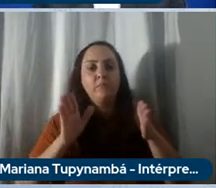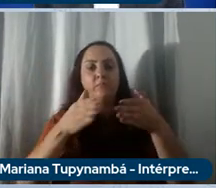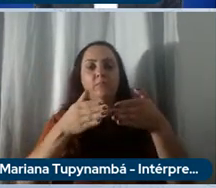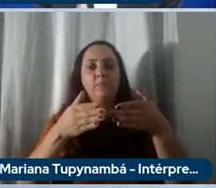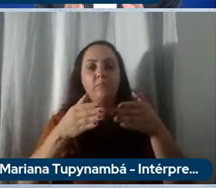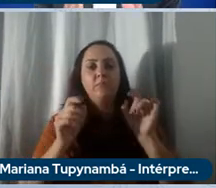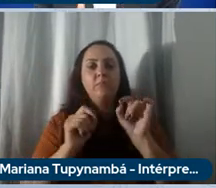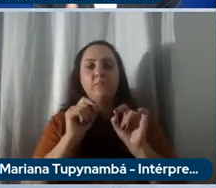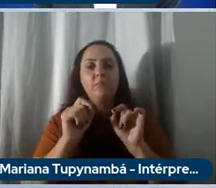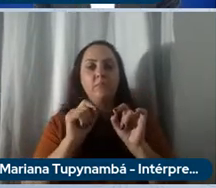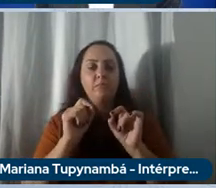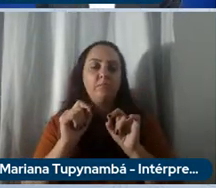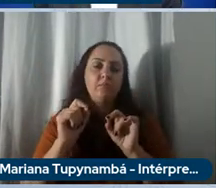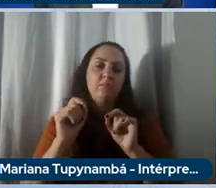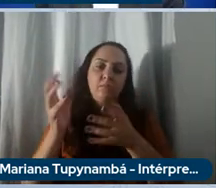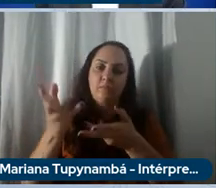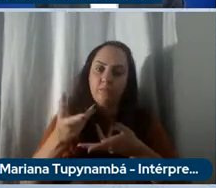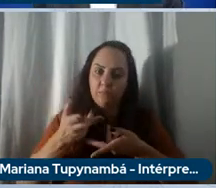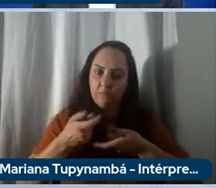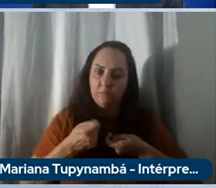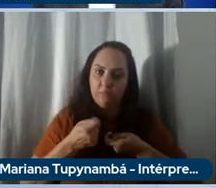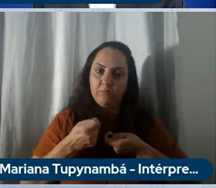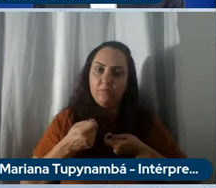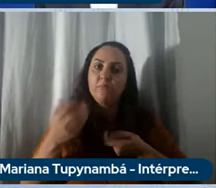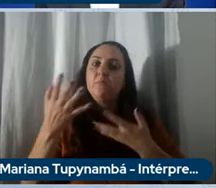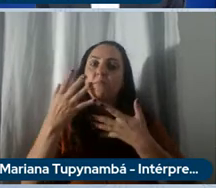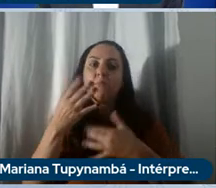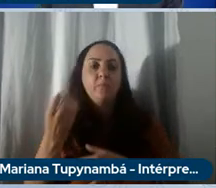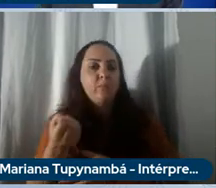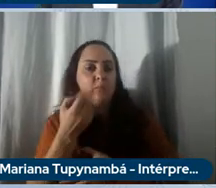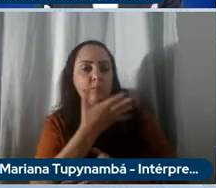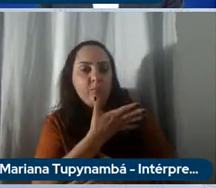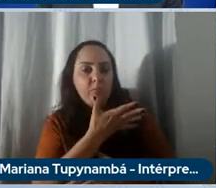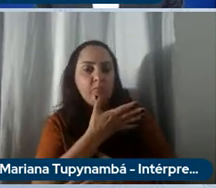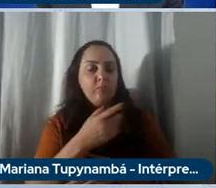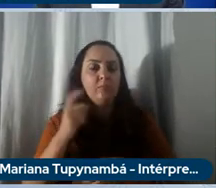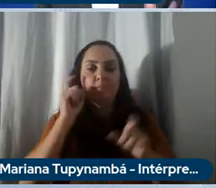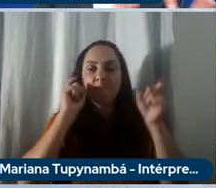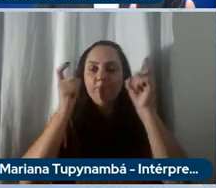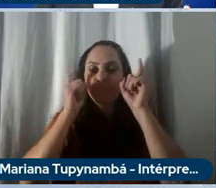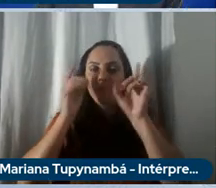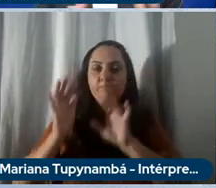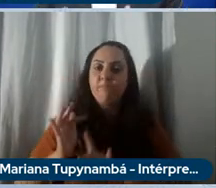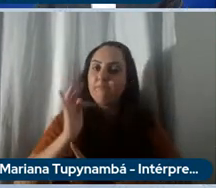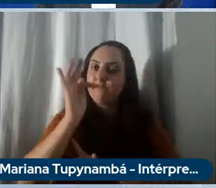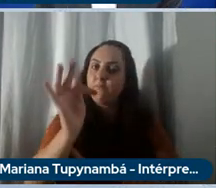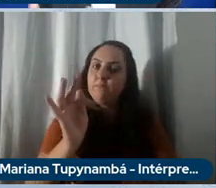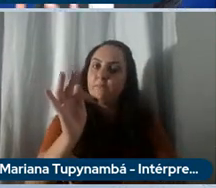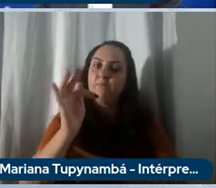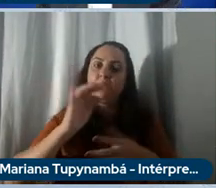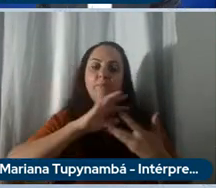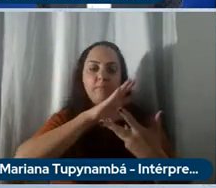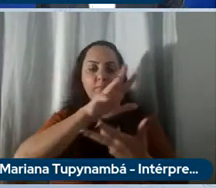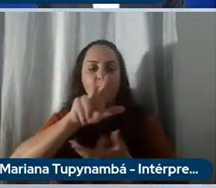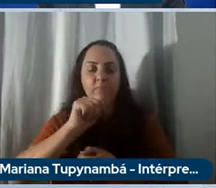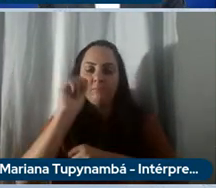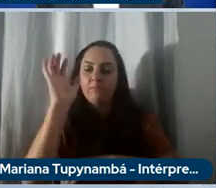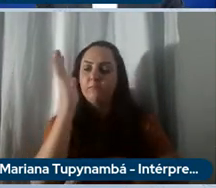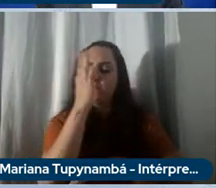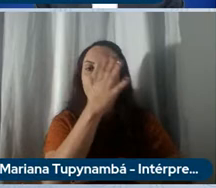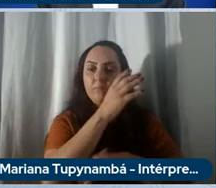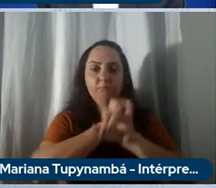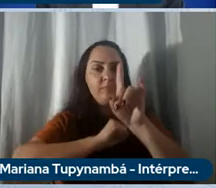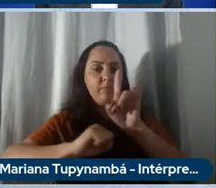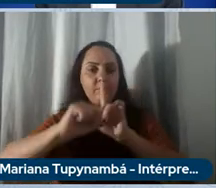que queremos ser ágeis e inovadores, que nos preocupamos com o futuro, seja do planeta, do meio ambiente, da sociedade